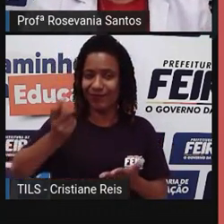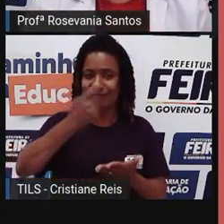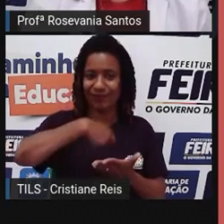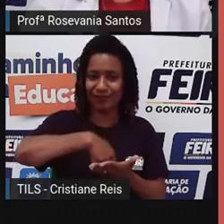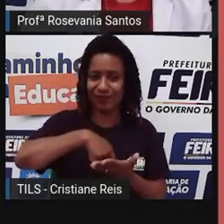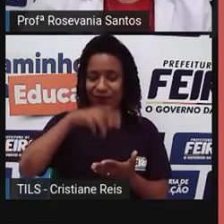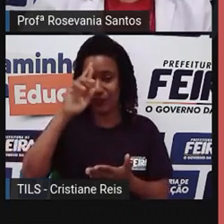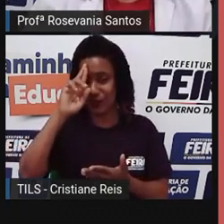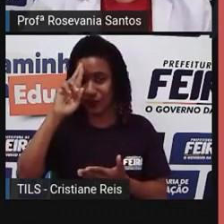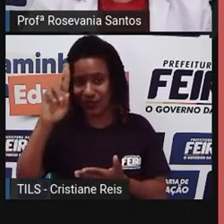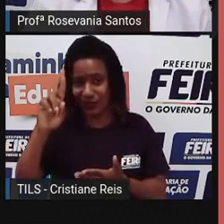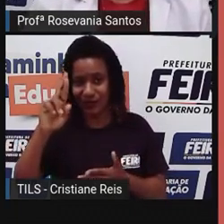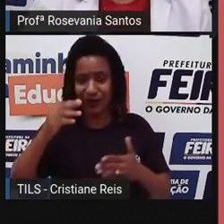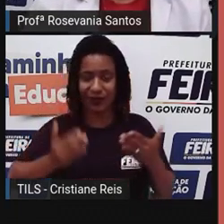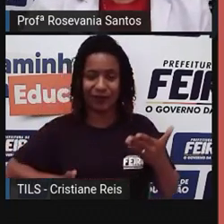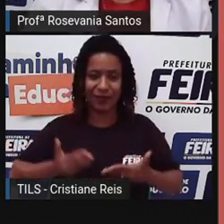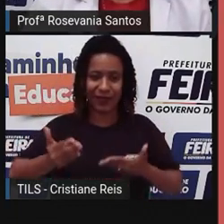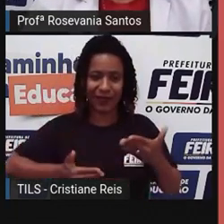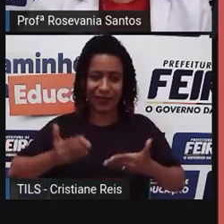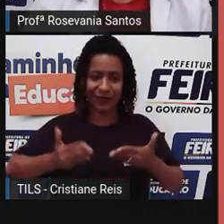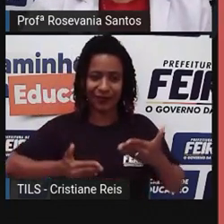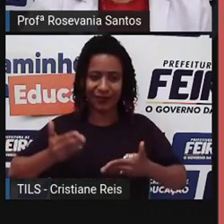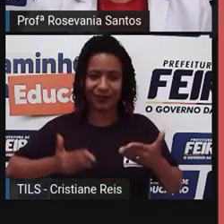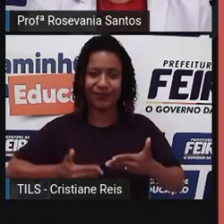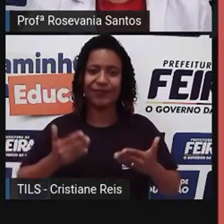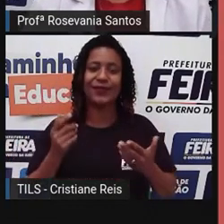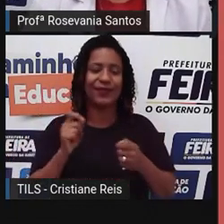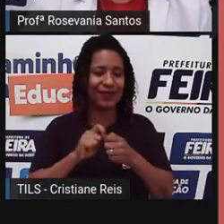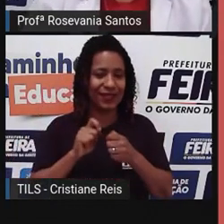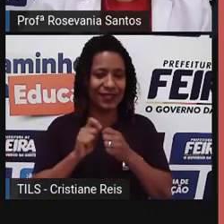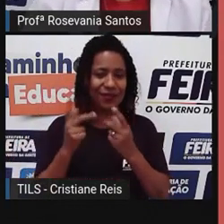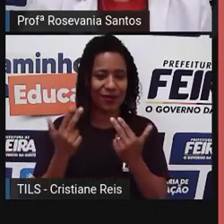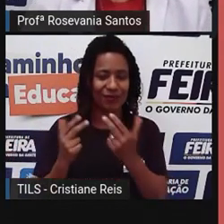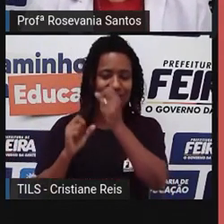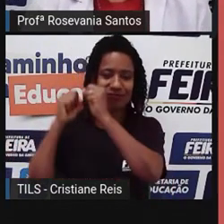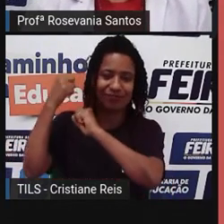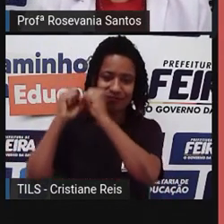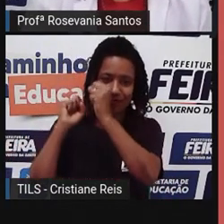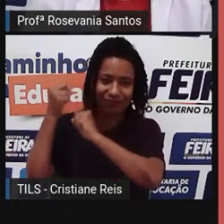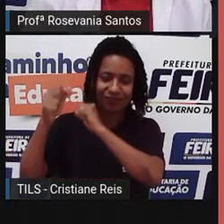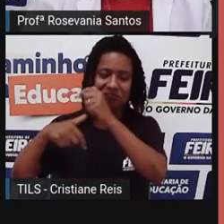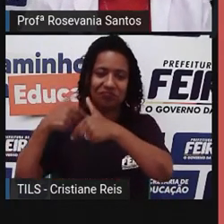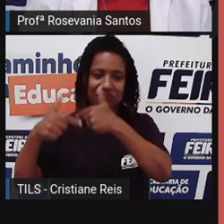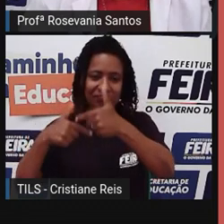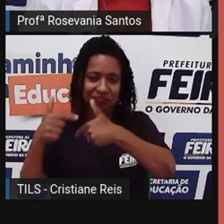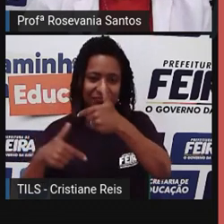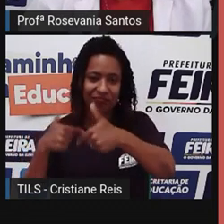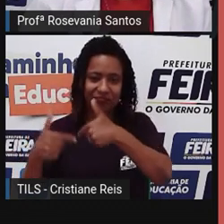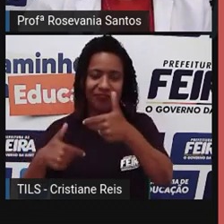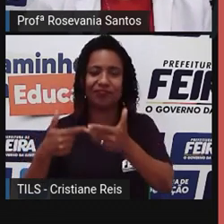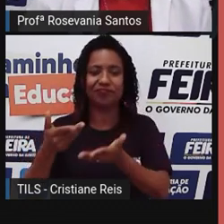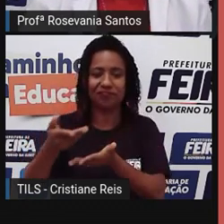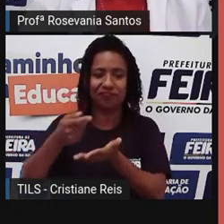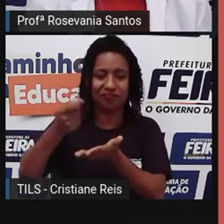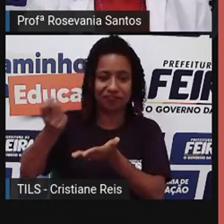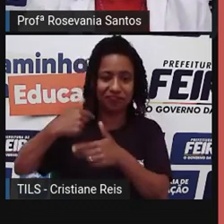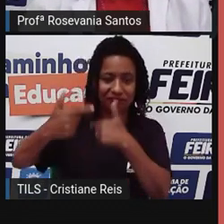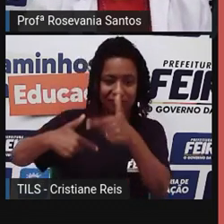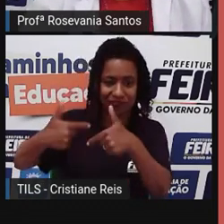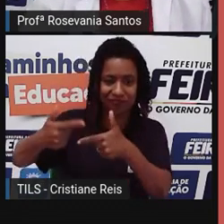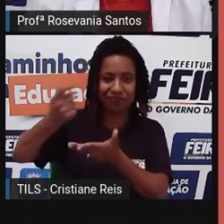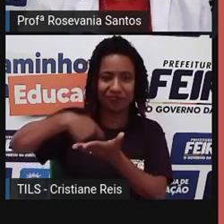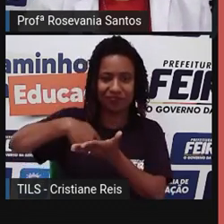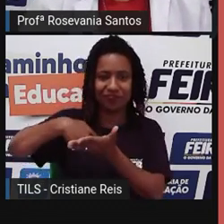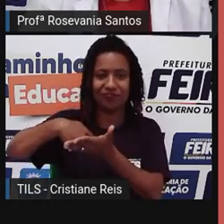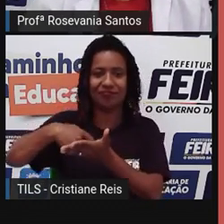e empregado, né, bem no popular. E que forma essa engrenagem aí que a gente viu, né? Engrenagem econômica. Então o capitalismo ela é conhecida